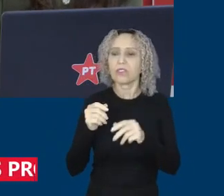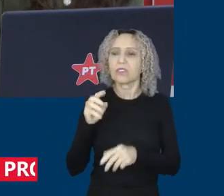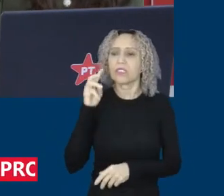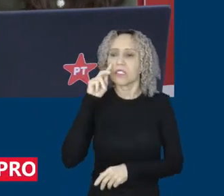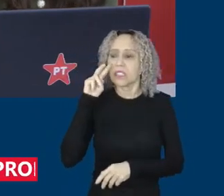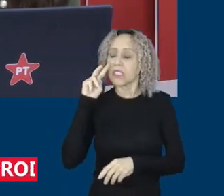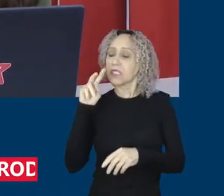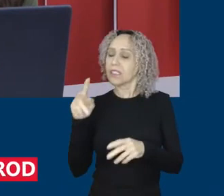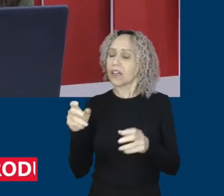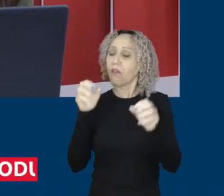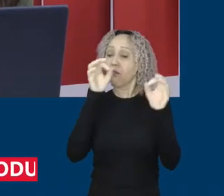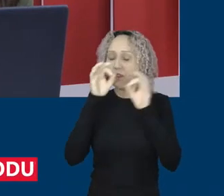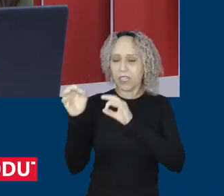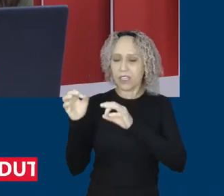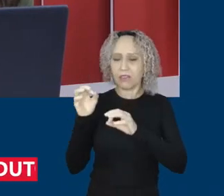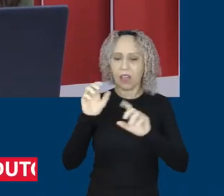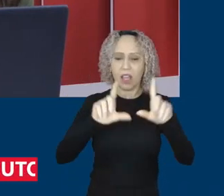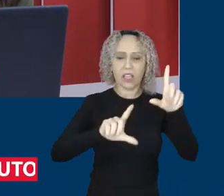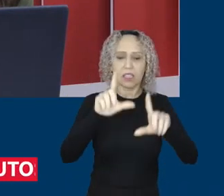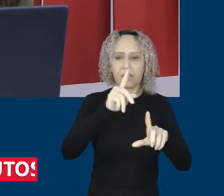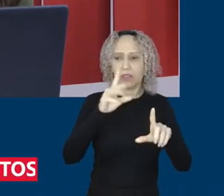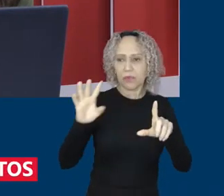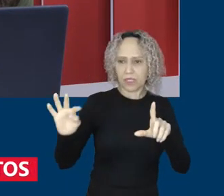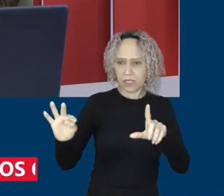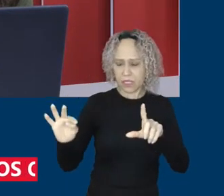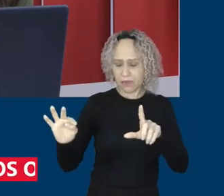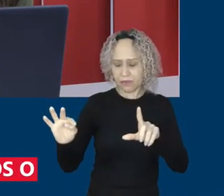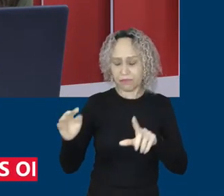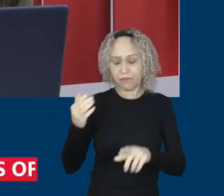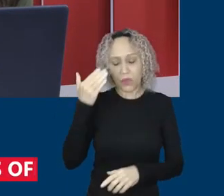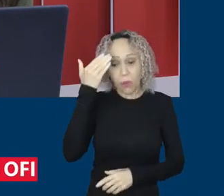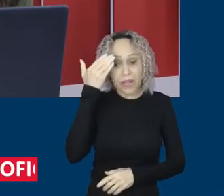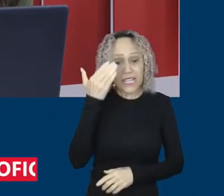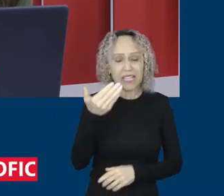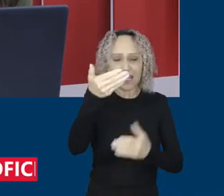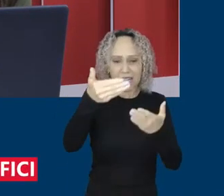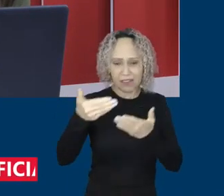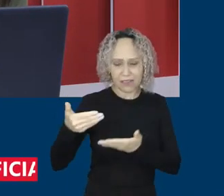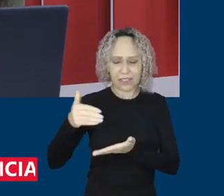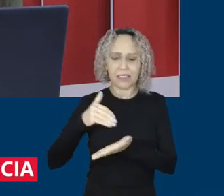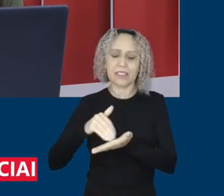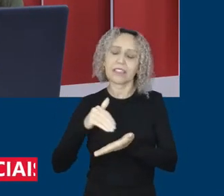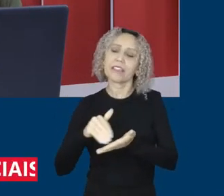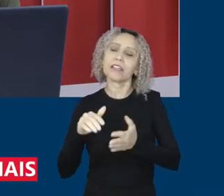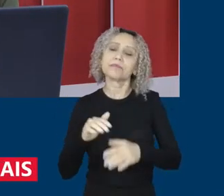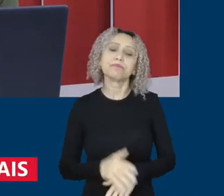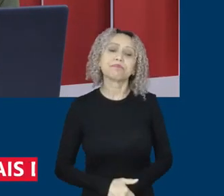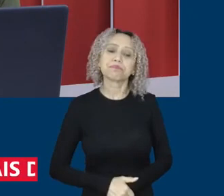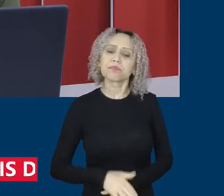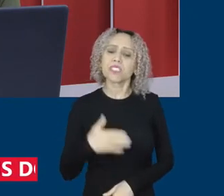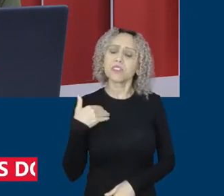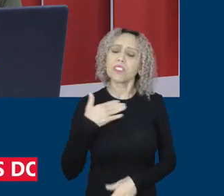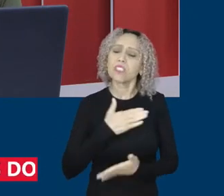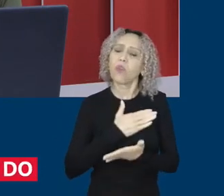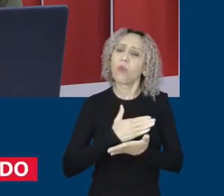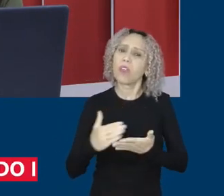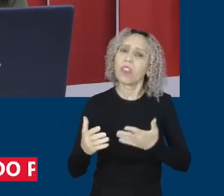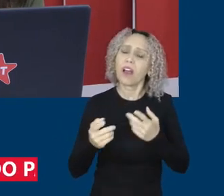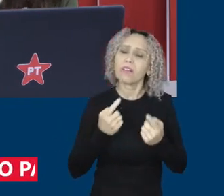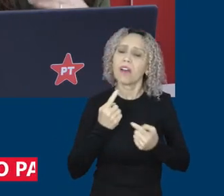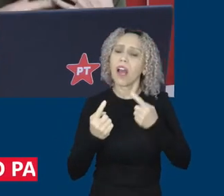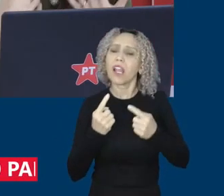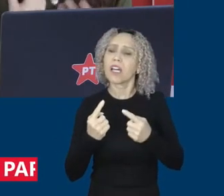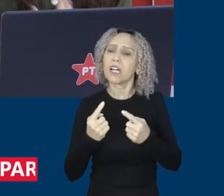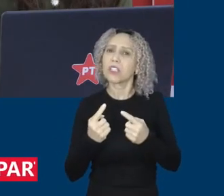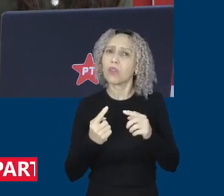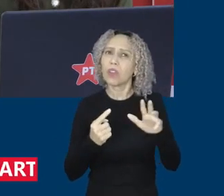Prazer é nosso. Muito obrigada por ter aceito o nosso convite, secretário. Eu queria começar falando do anúncio na semana passada do presidente Lula